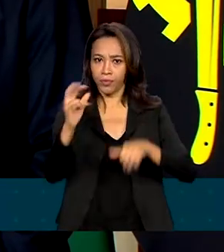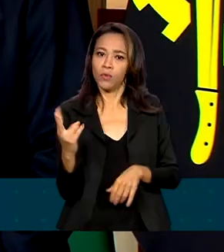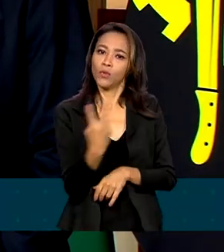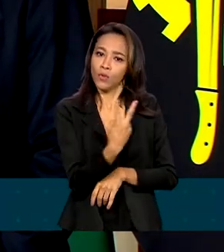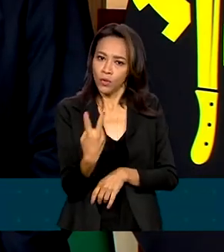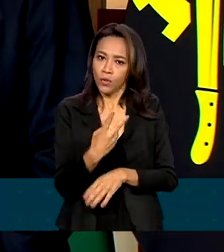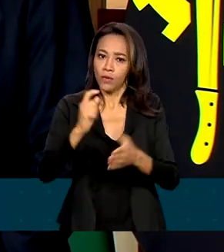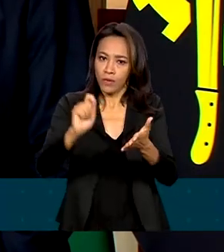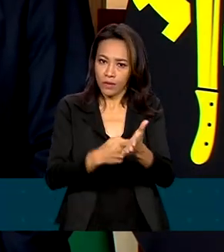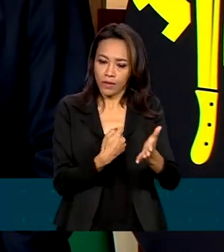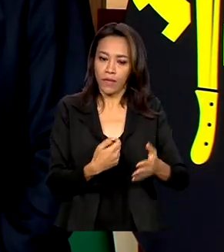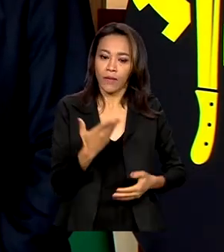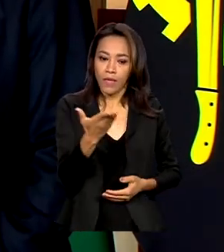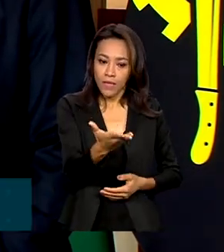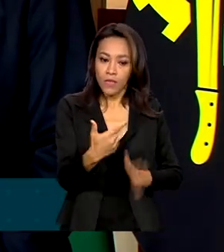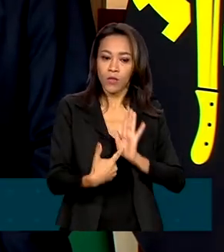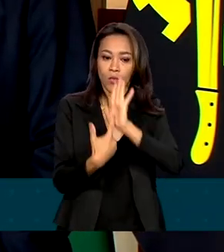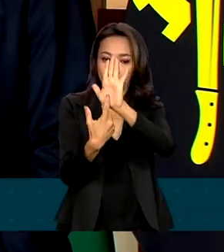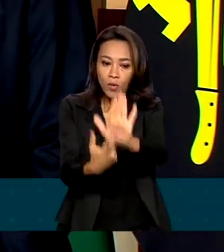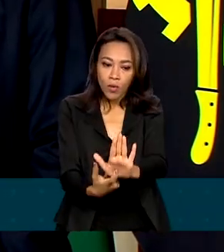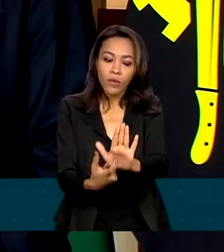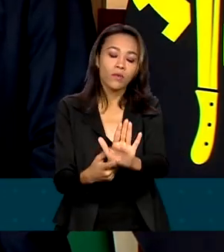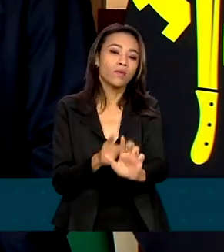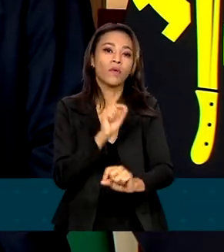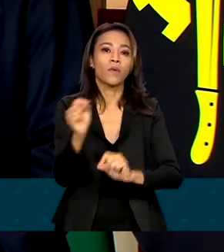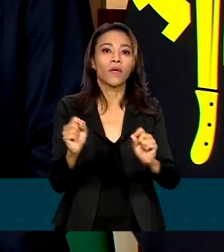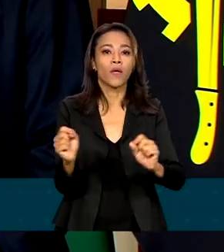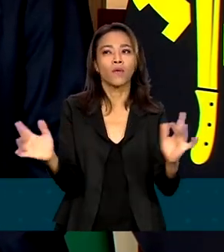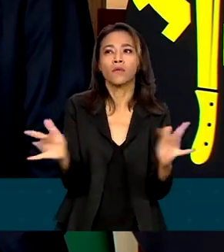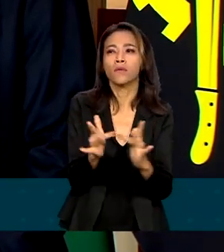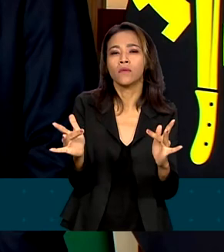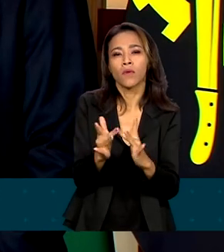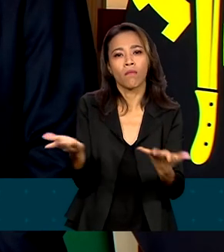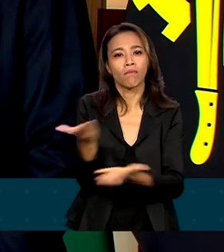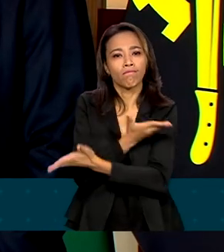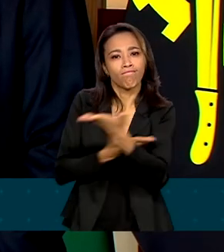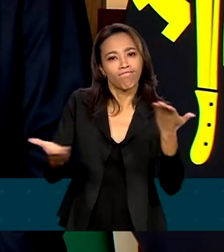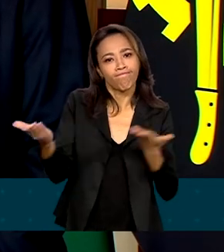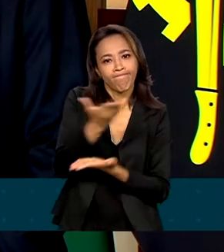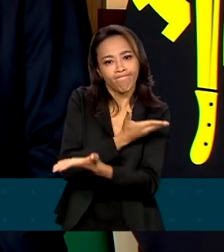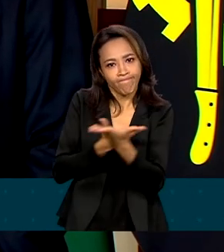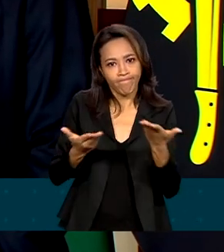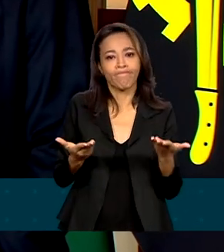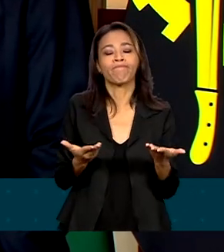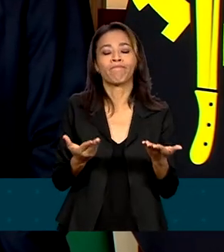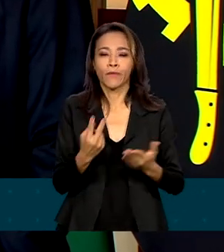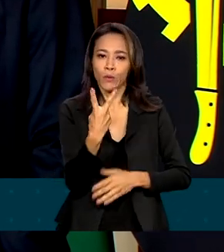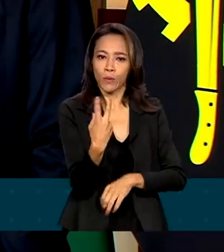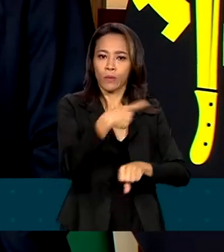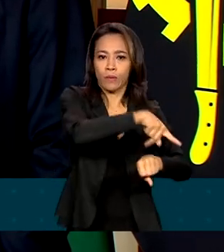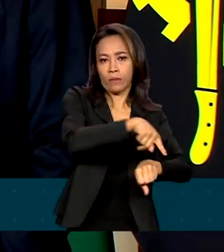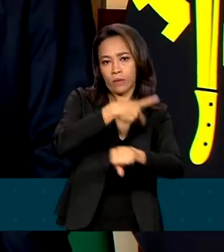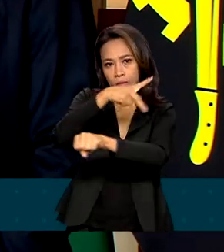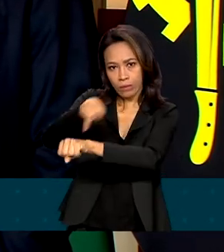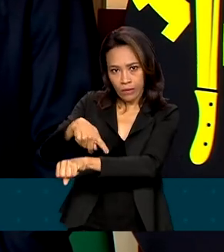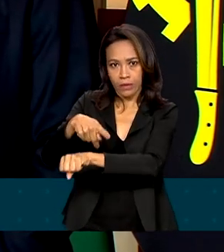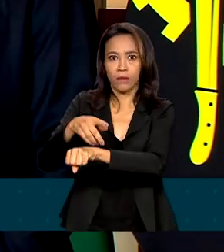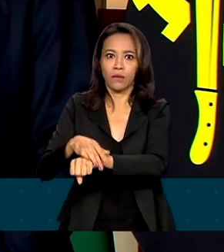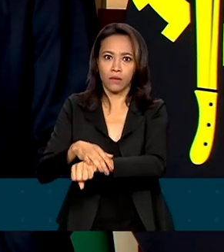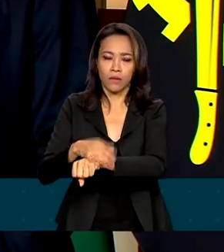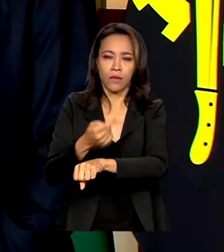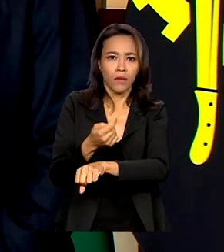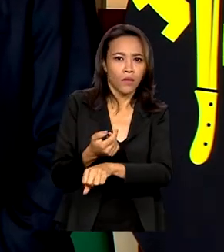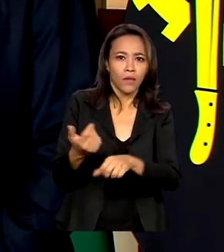e os demais atos demonstram a vivacidade da relação entre nossos países, que transita por um universo